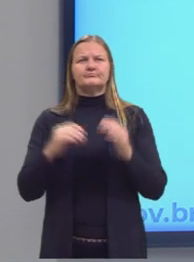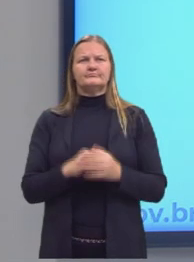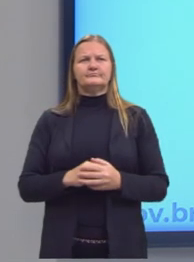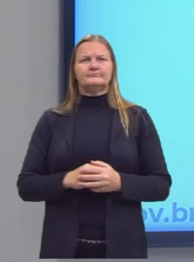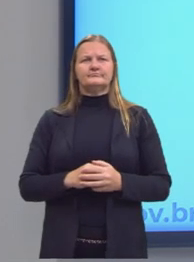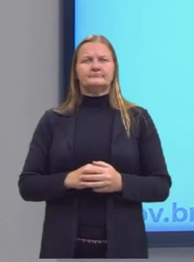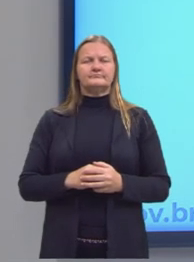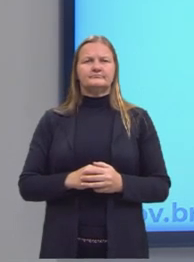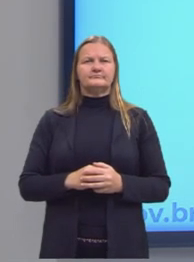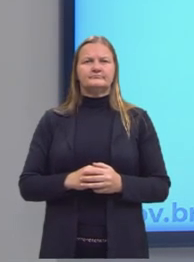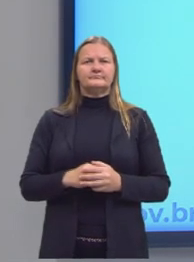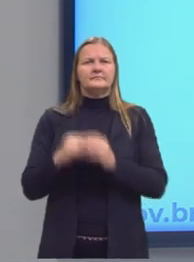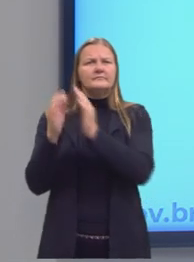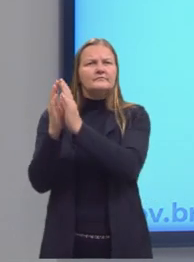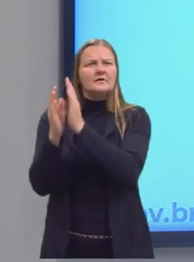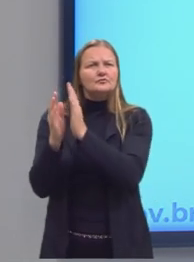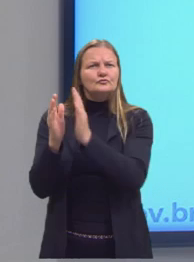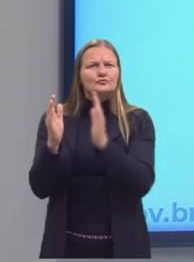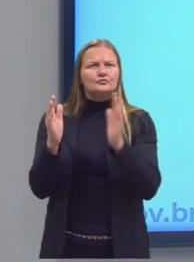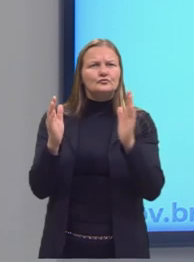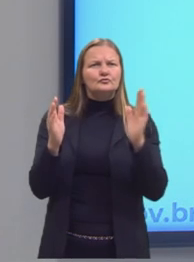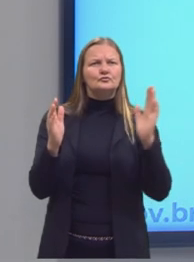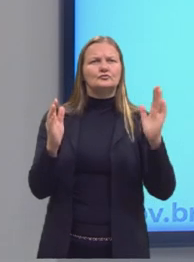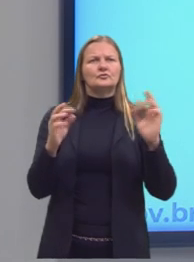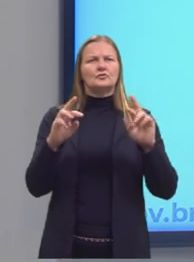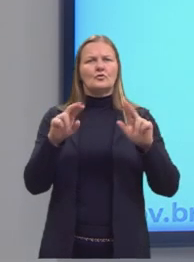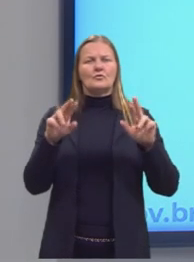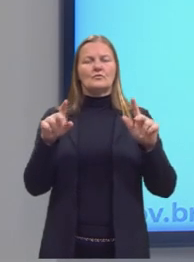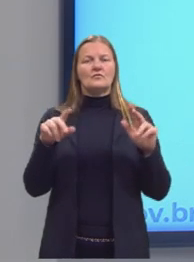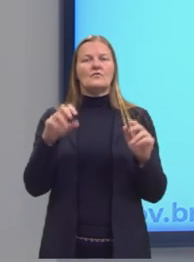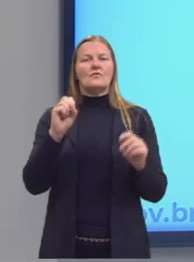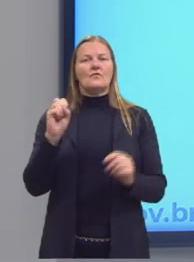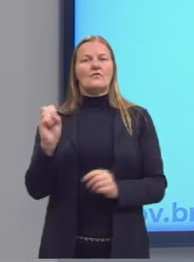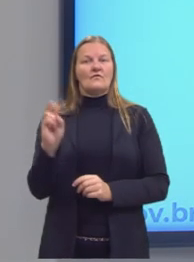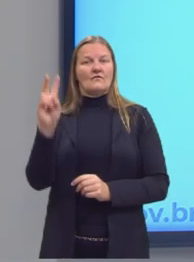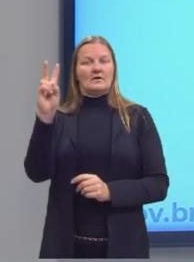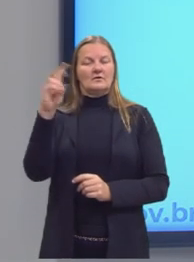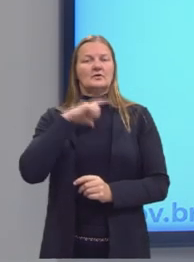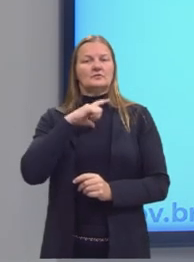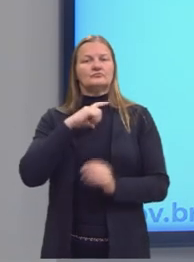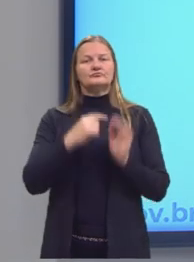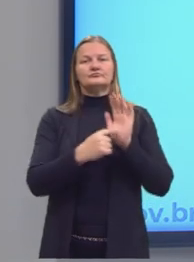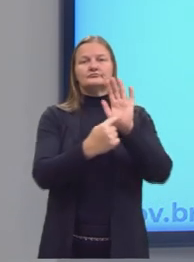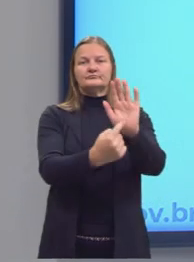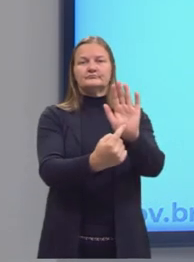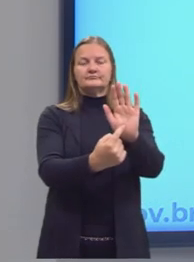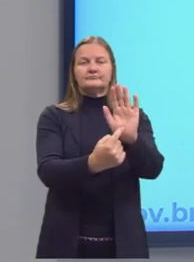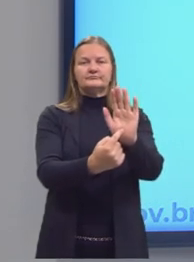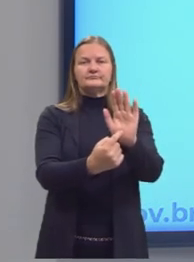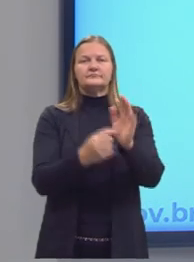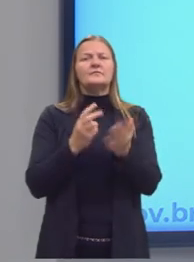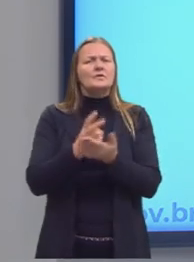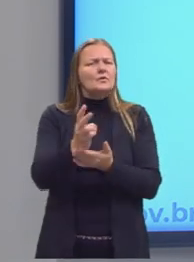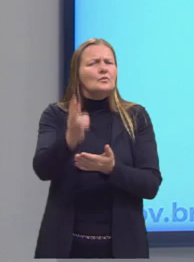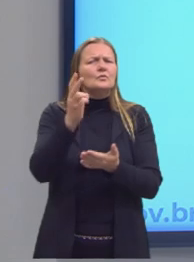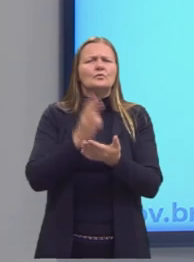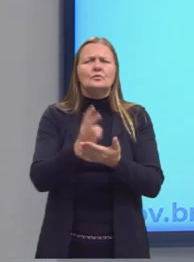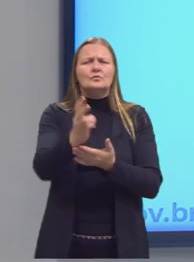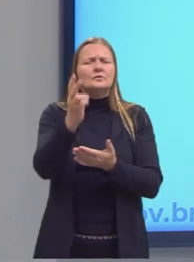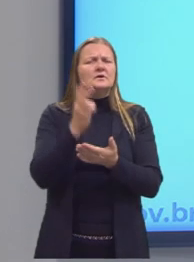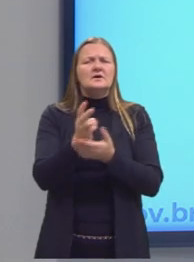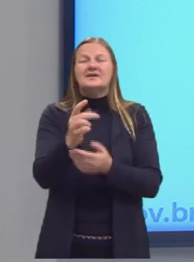linha marcada aqui em preto, ligando esses dois valores, ela demonstra a continuidade e a